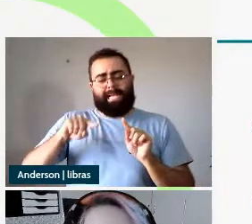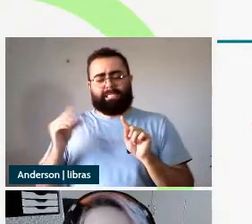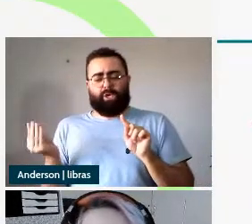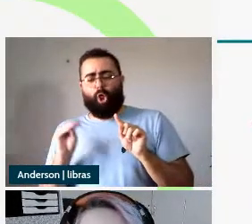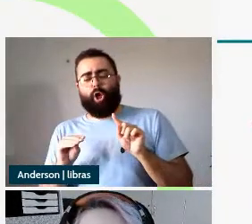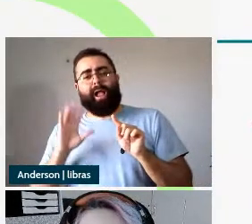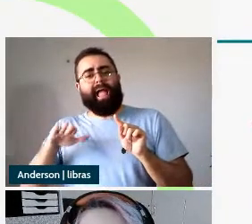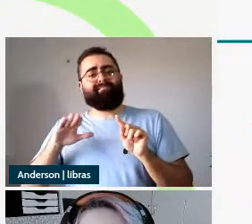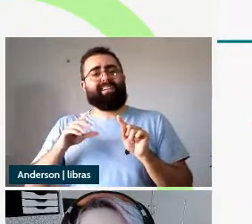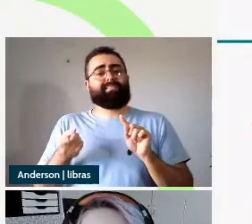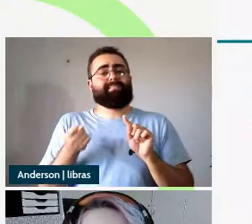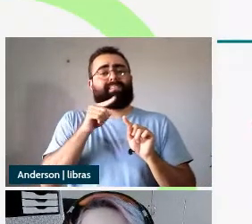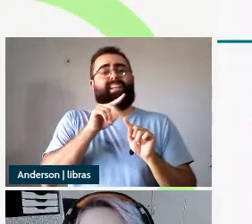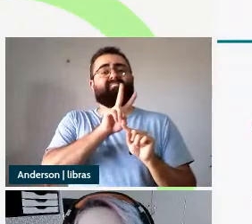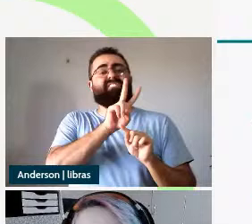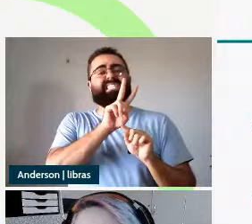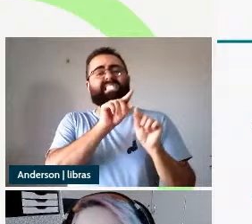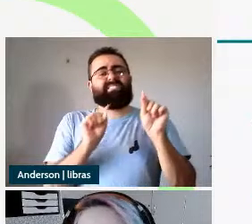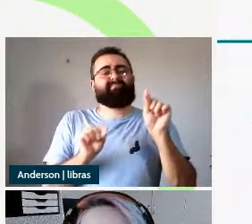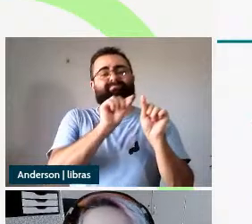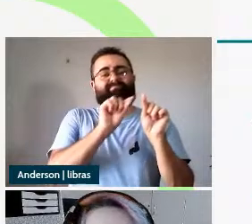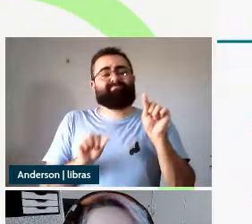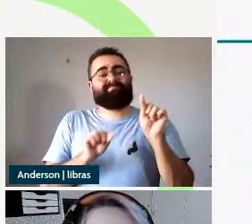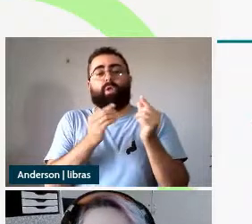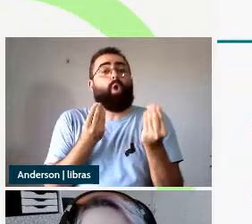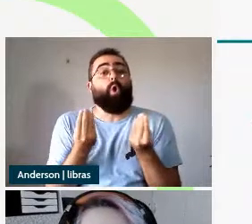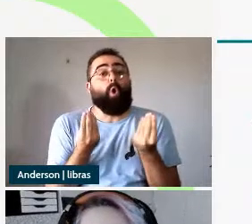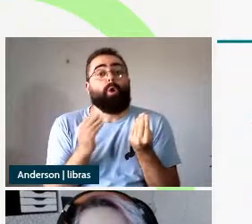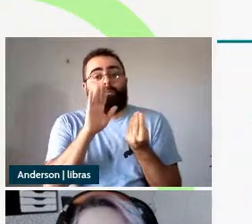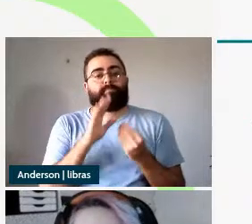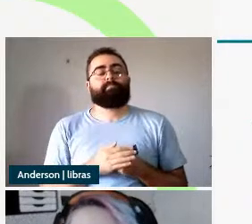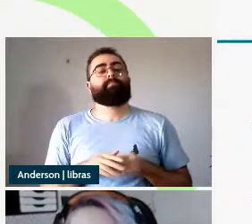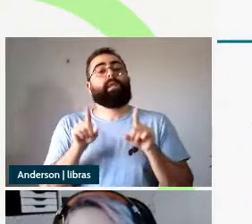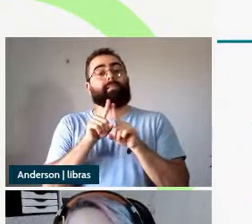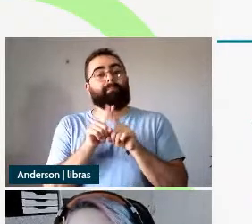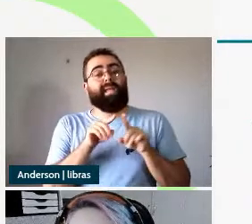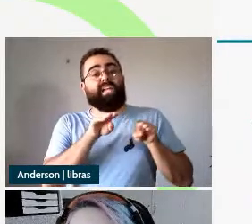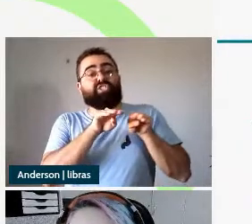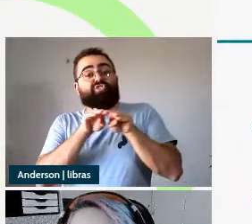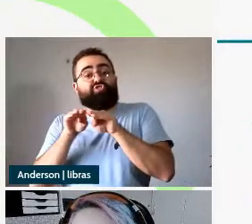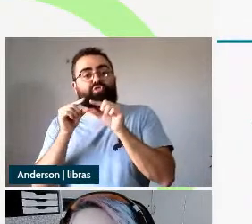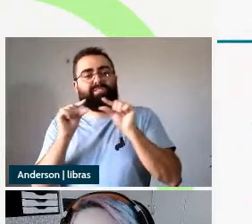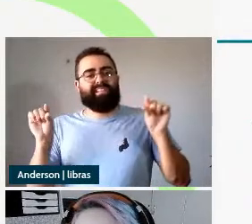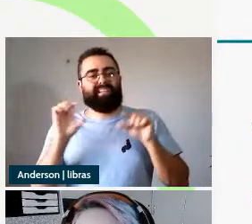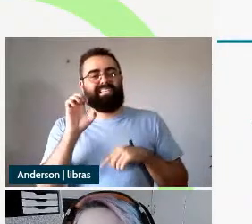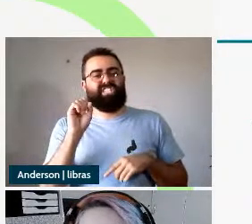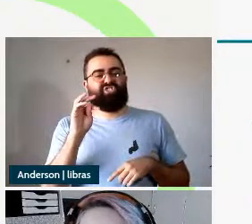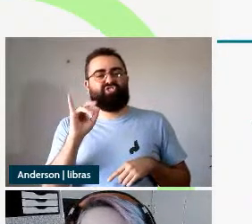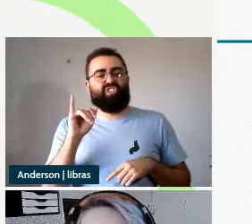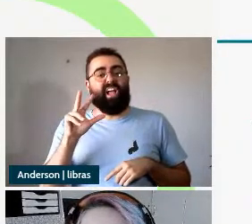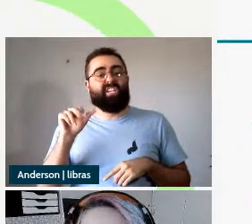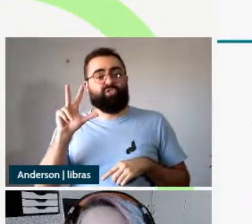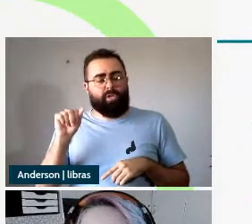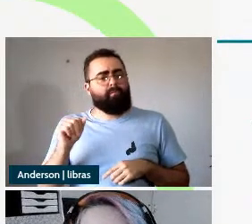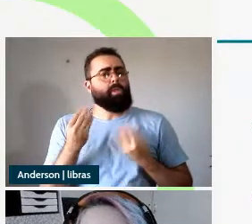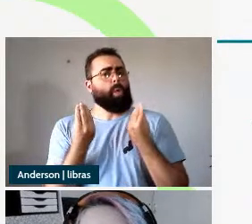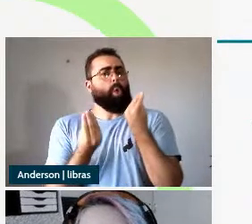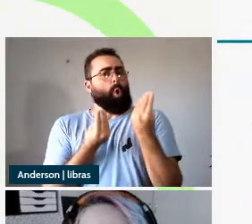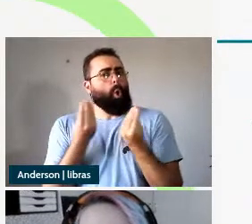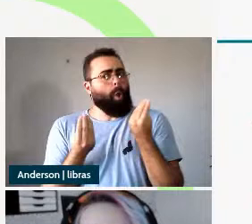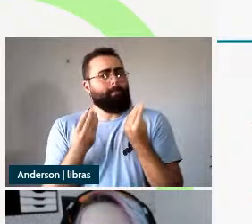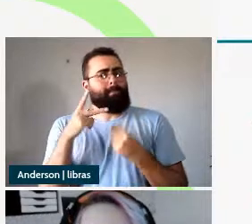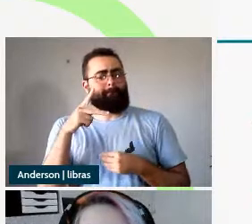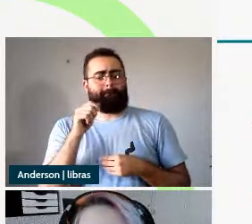e sobre as estativas é ao trabalho de Alexeado e colegas de 2014 em que as passivas auditivais parecem ter